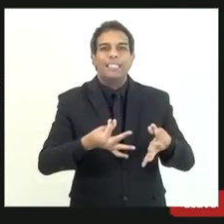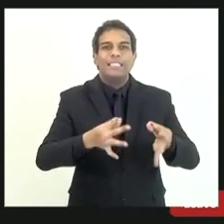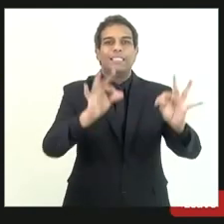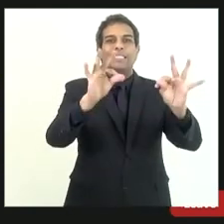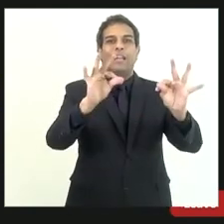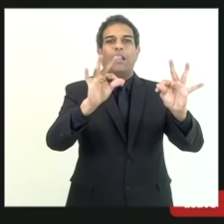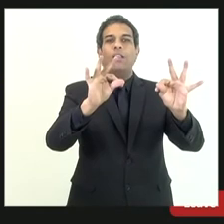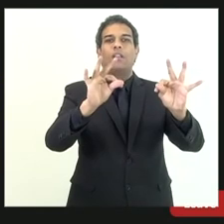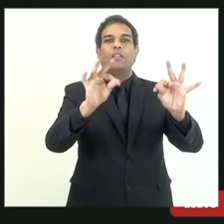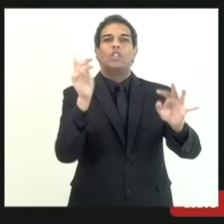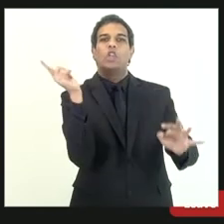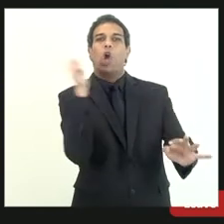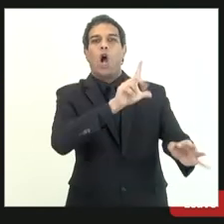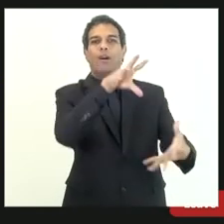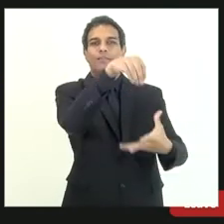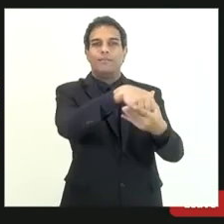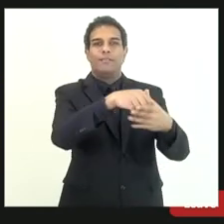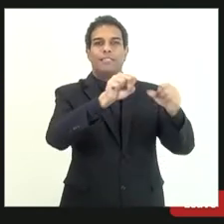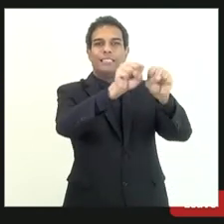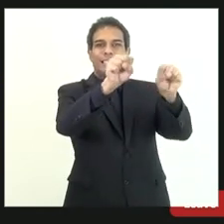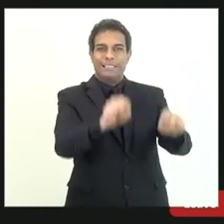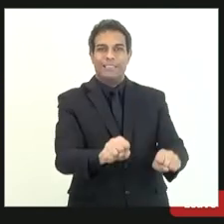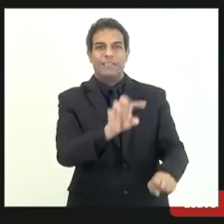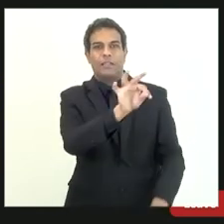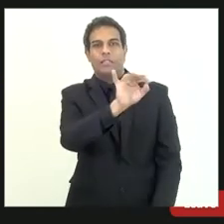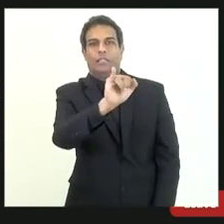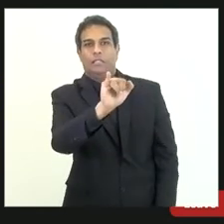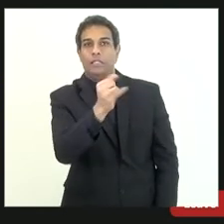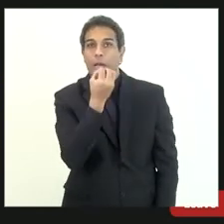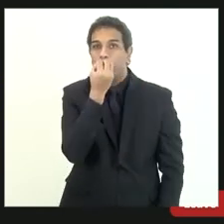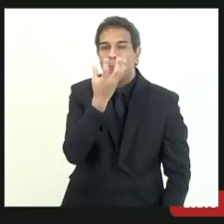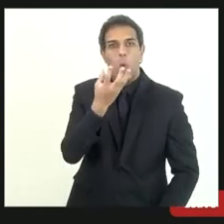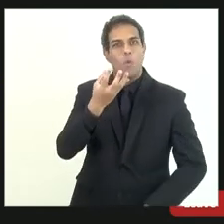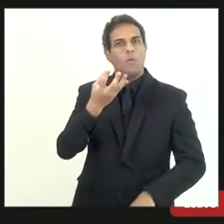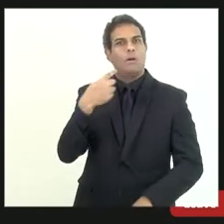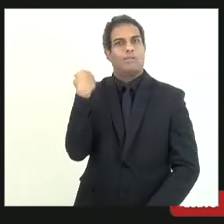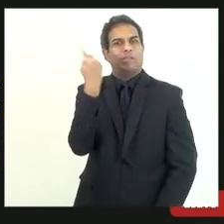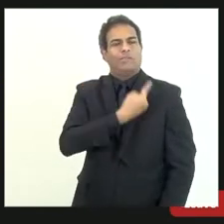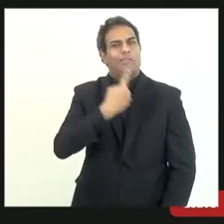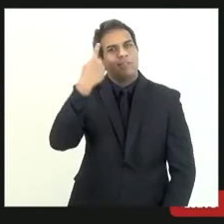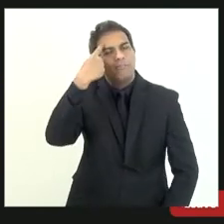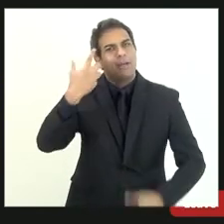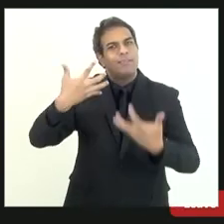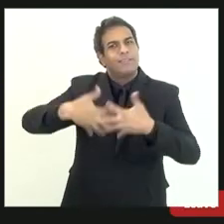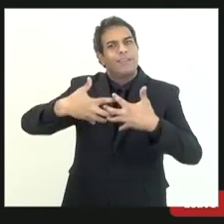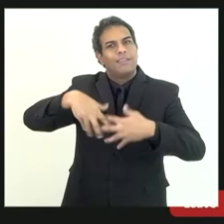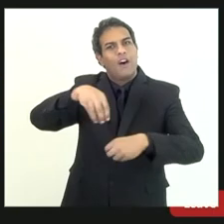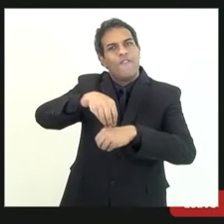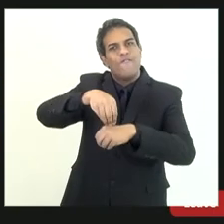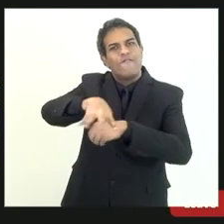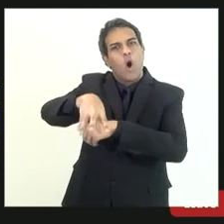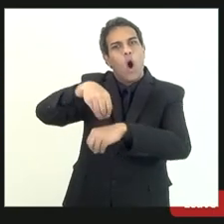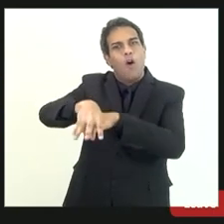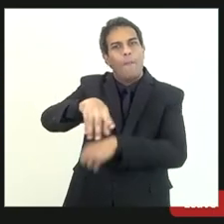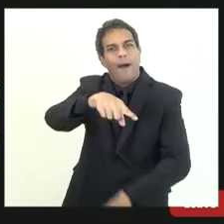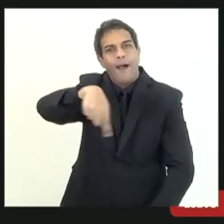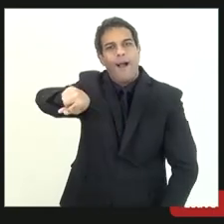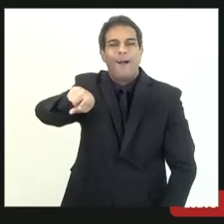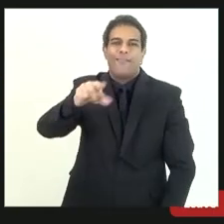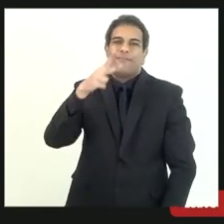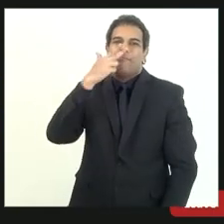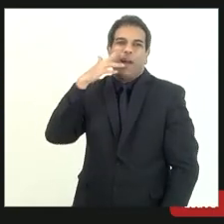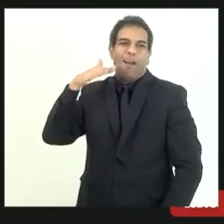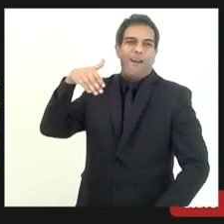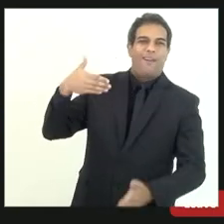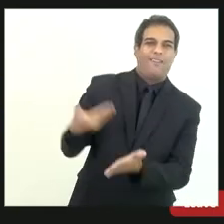informação é bom trazer essa notícia porque sempre foi a grande dificuldade eu acho que sempre vai ser